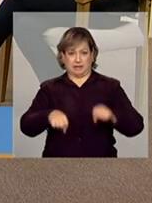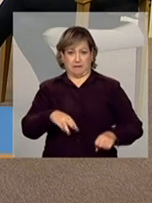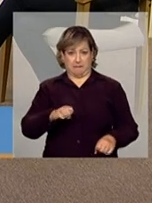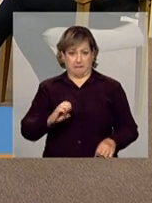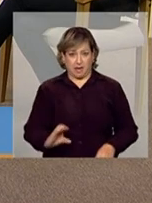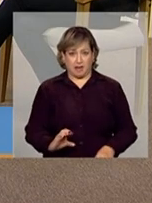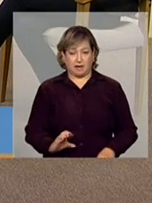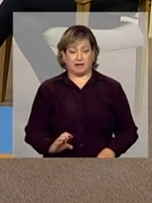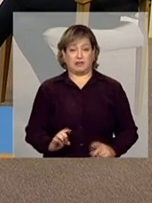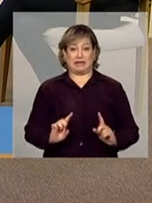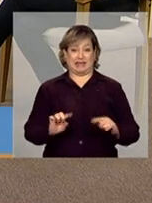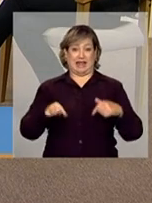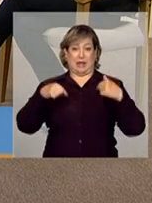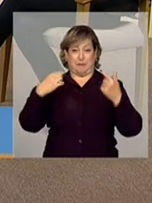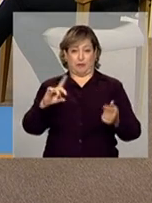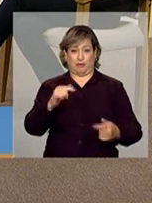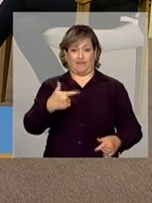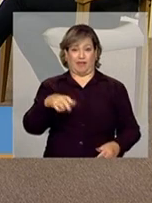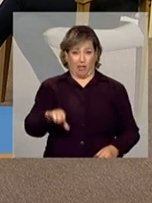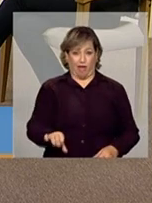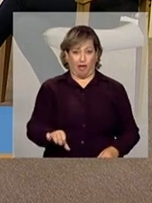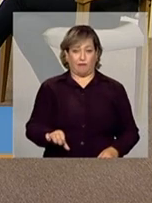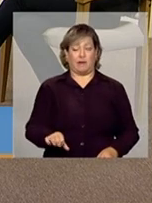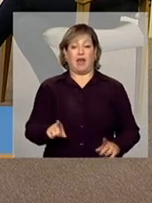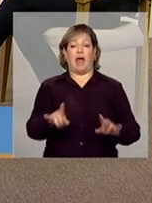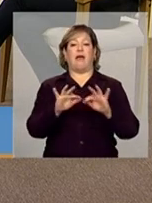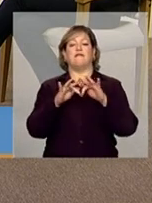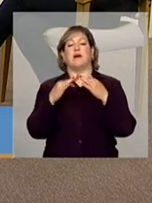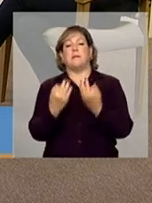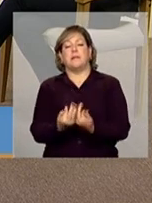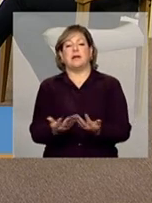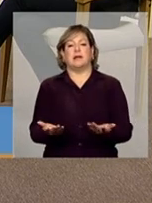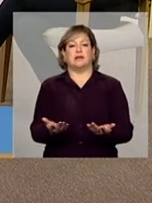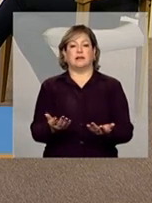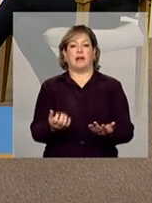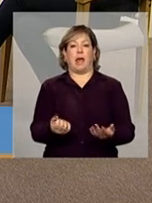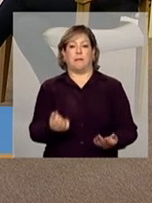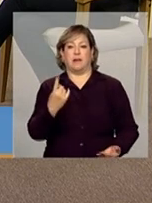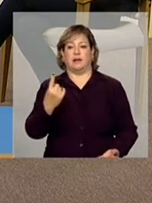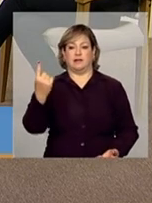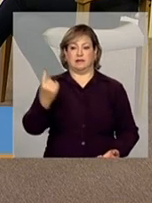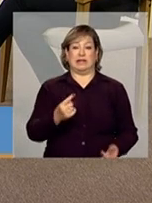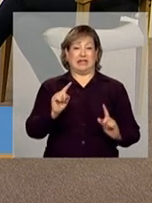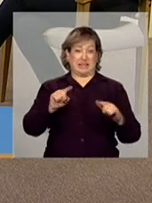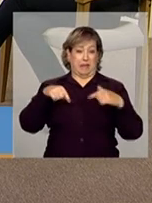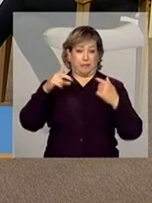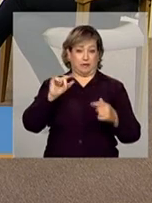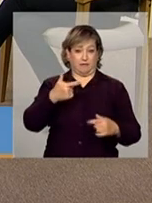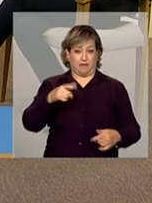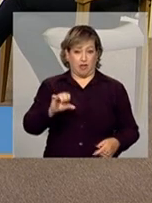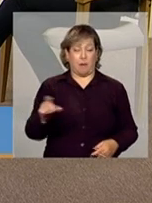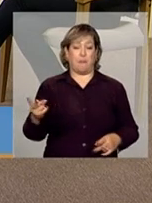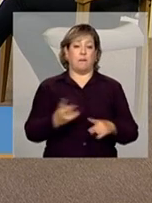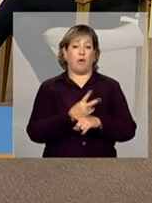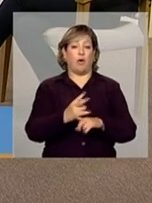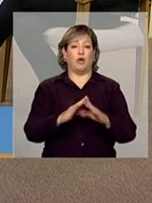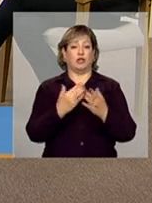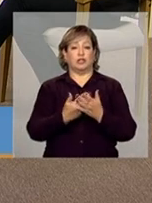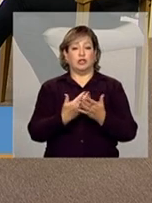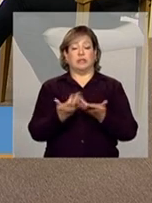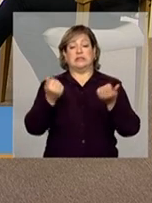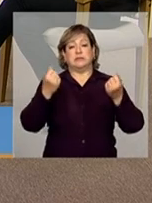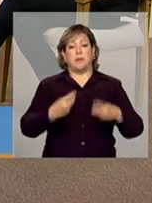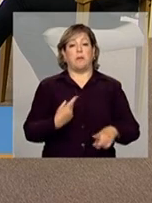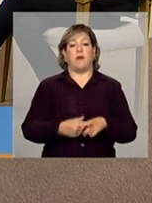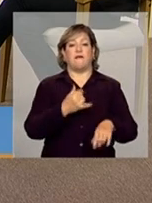portanto, depois do dia 29, que a família aparece, procura o diretor da escola, procura a escola e explica o motivo das